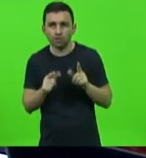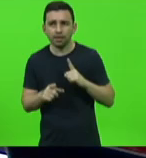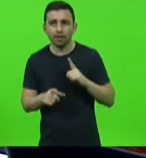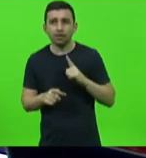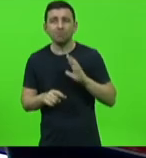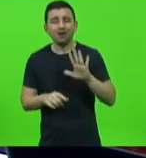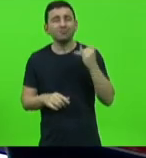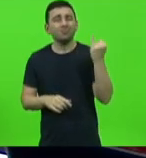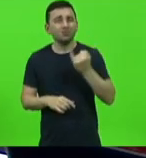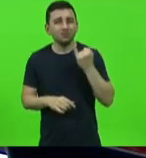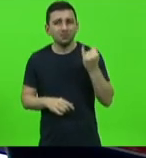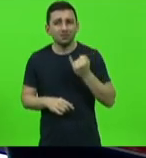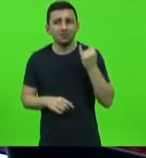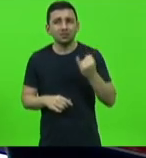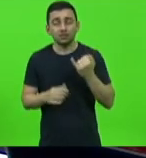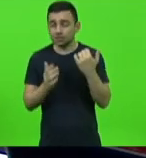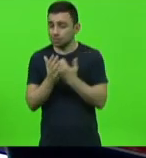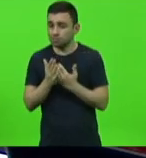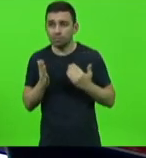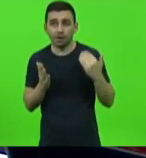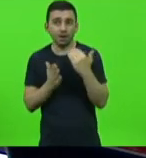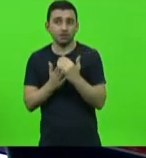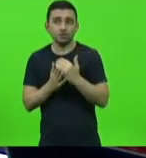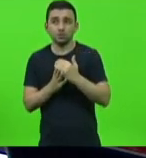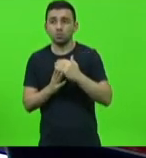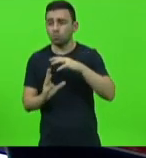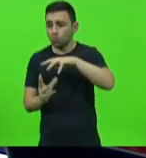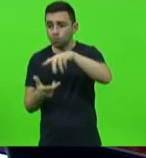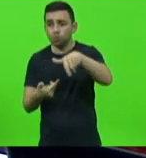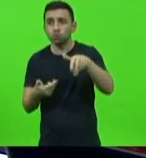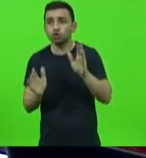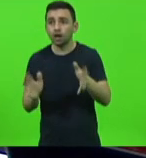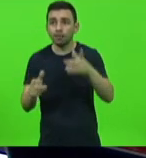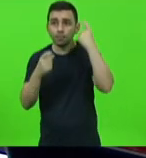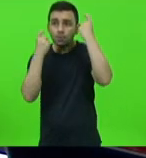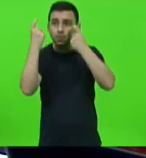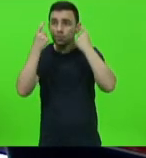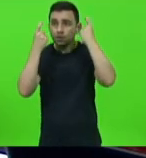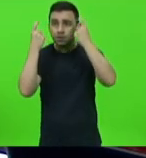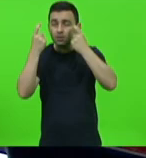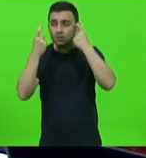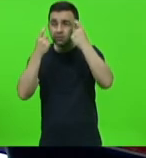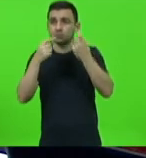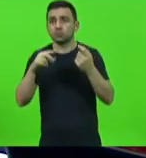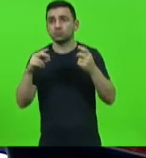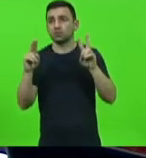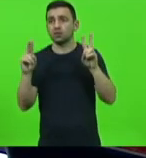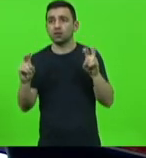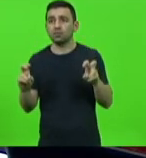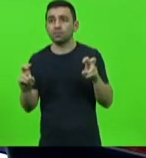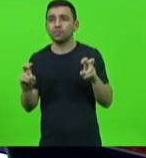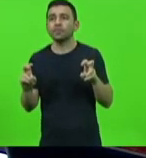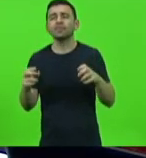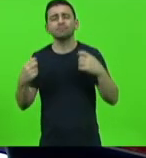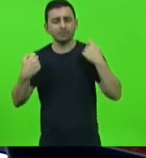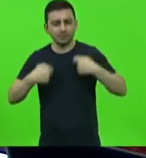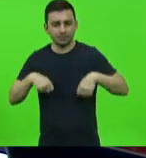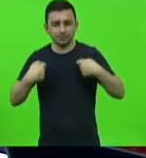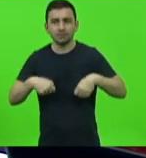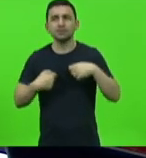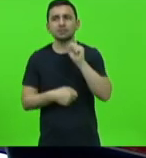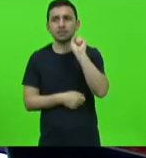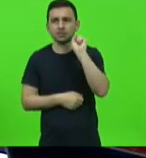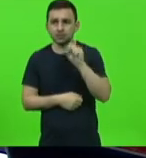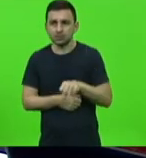é importante que seja ampliado o mundo todo já está preocupado com essa questão de que há necessidade de